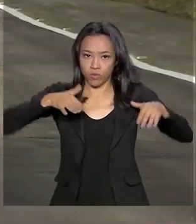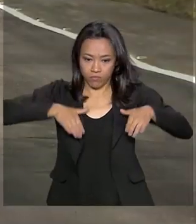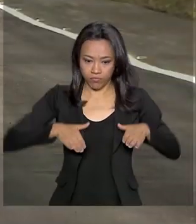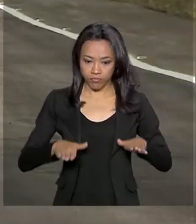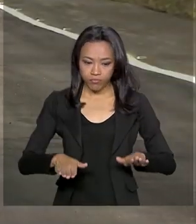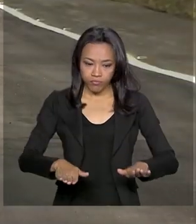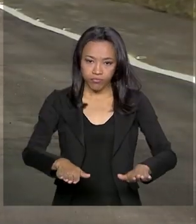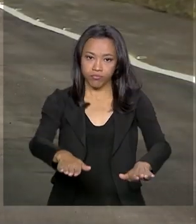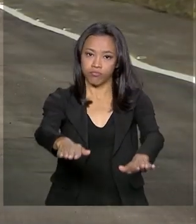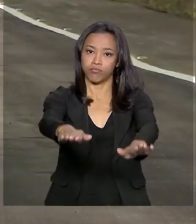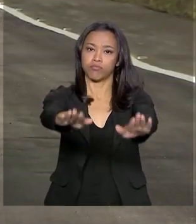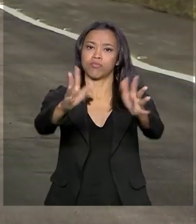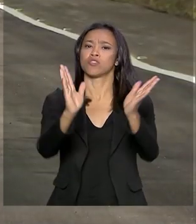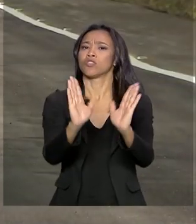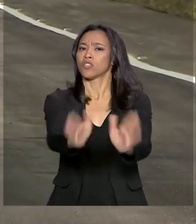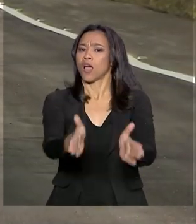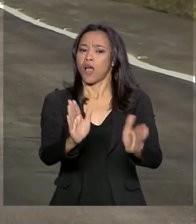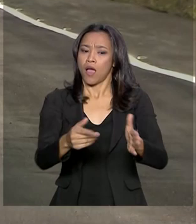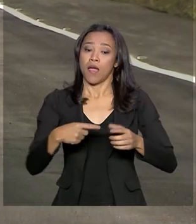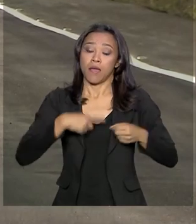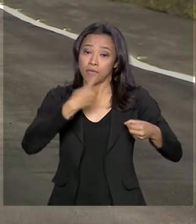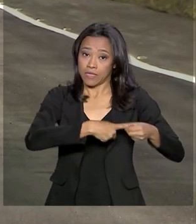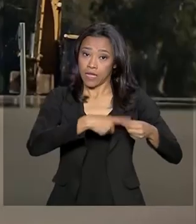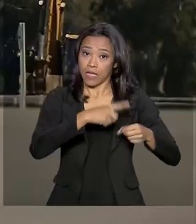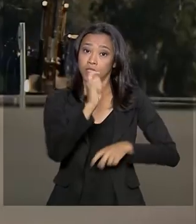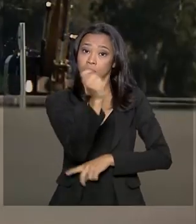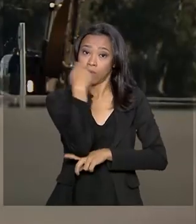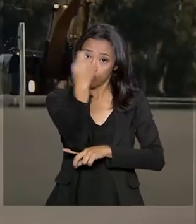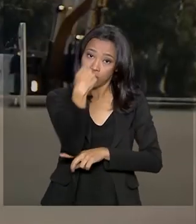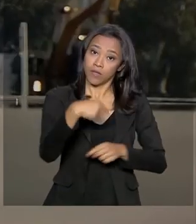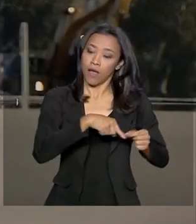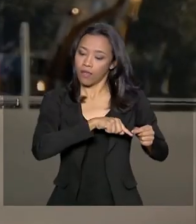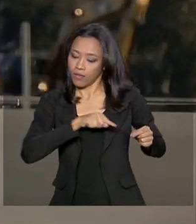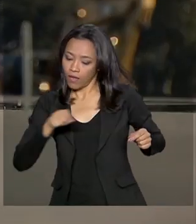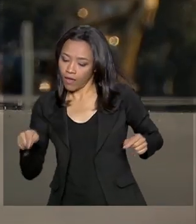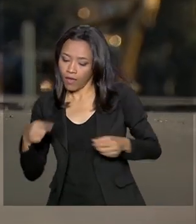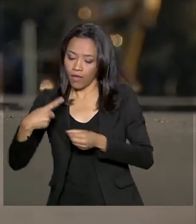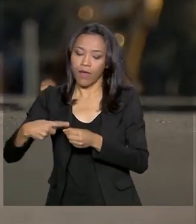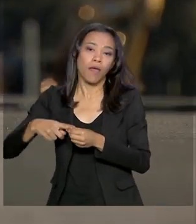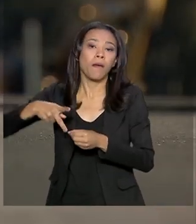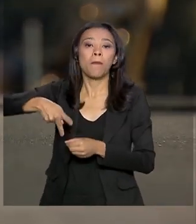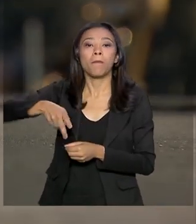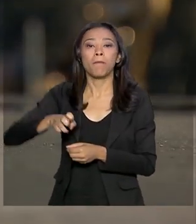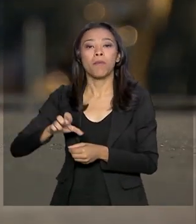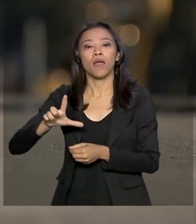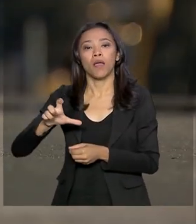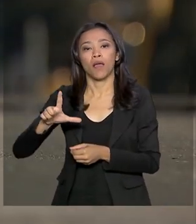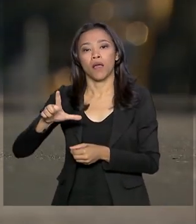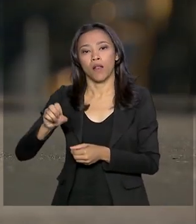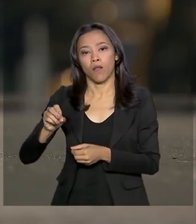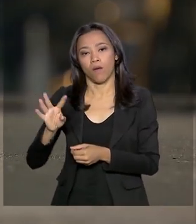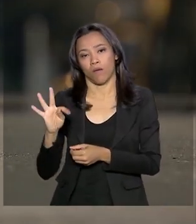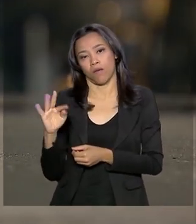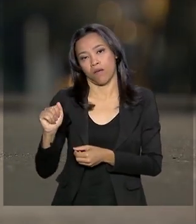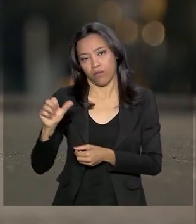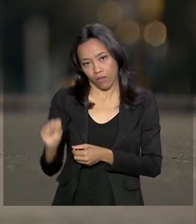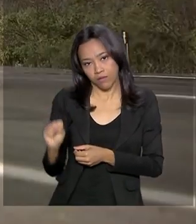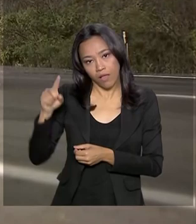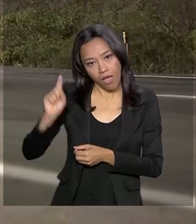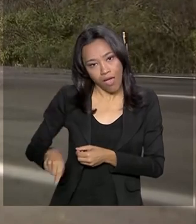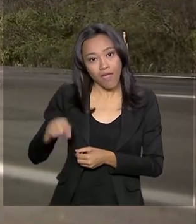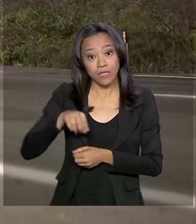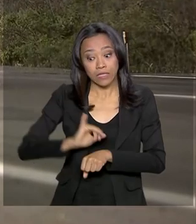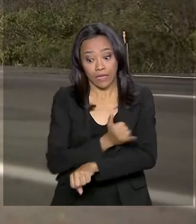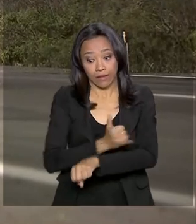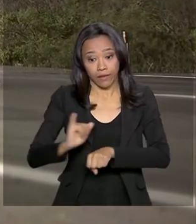200 quilômetros entre Porto Alegre e Pelotas. Essas melhorias, elas são estratégicas para o escoamento